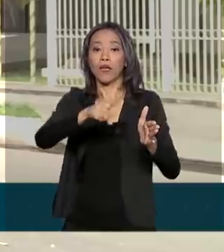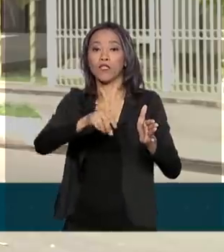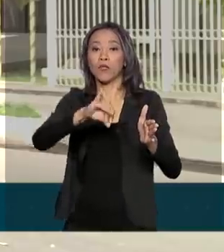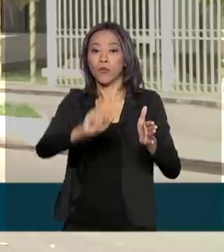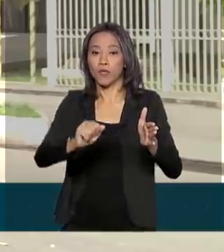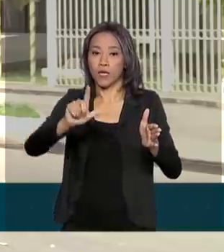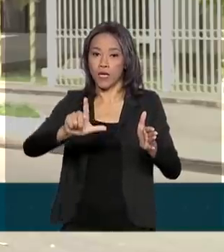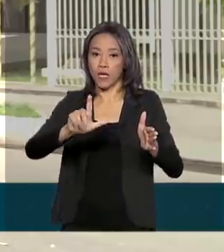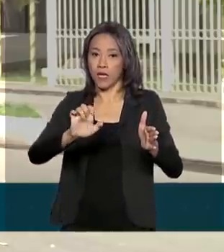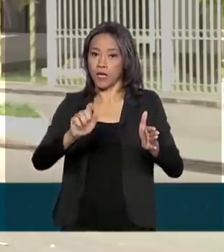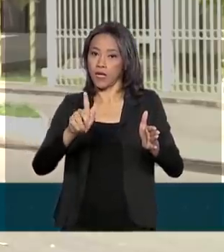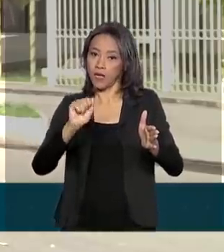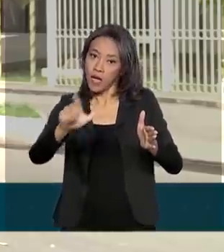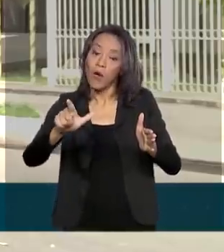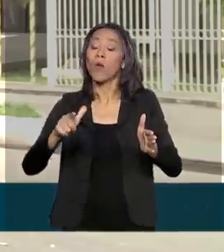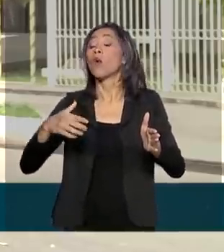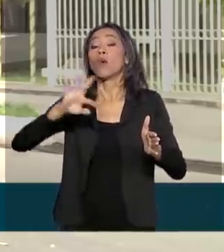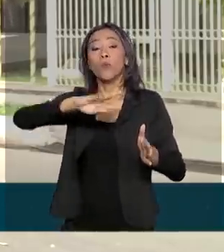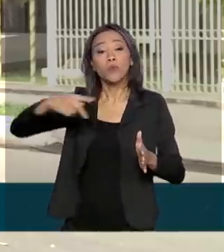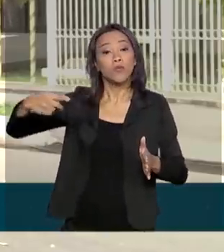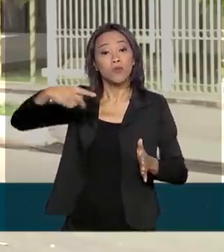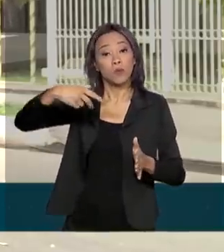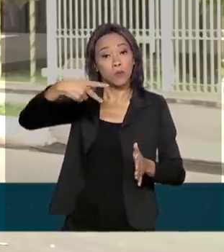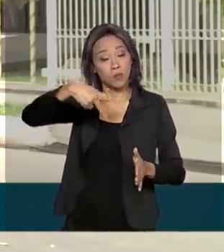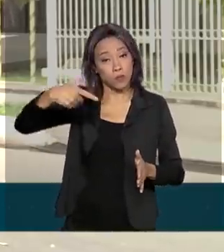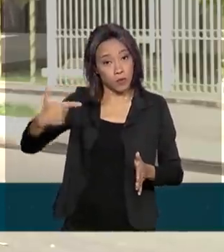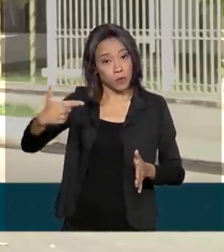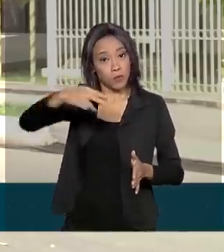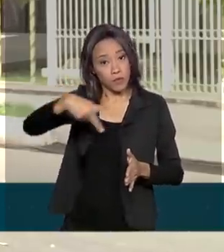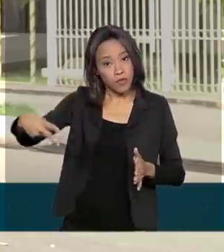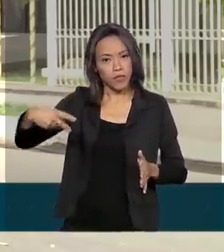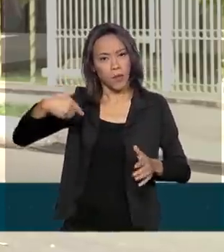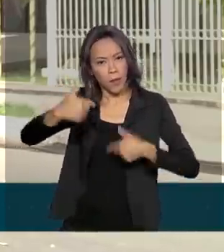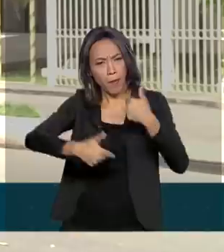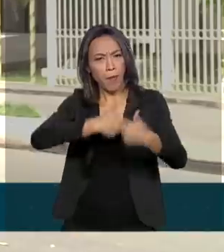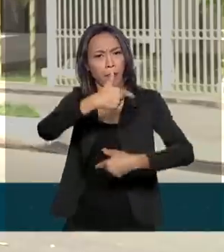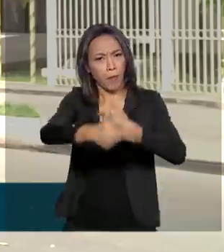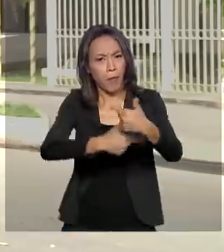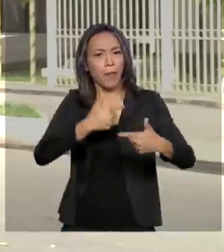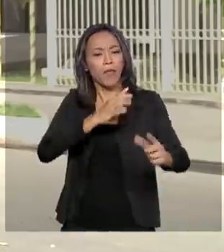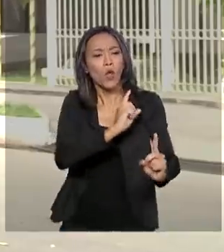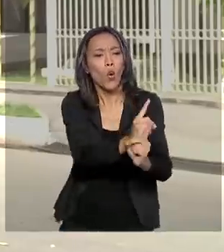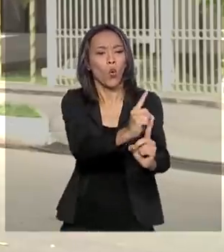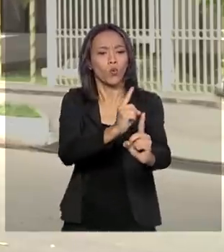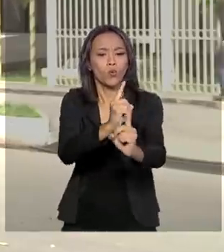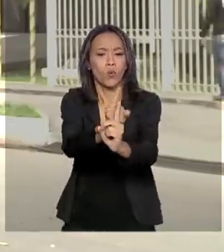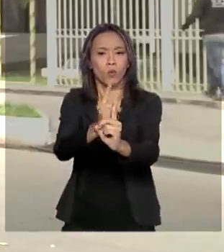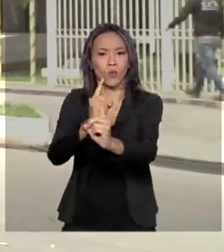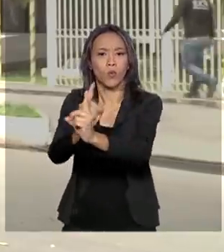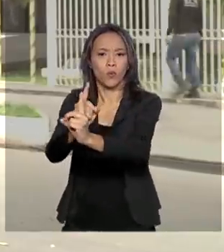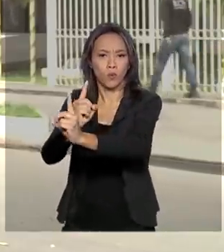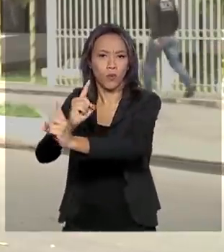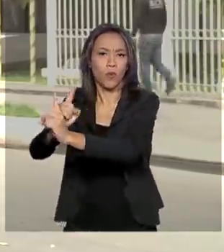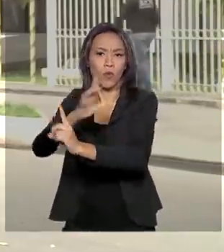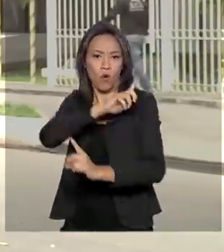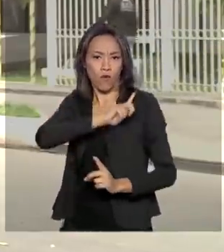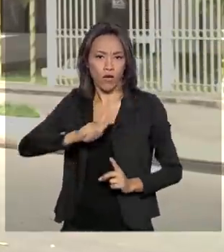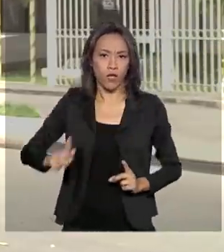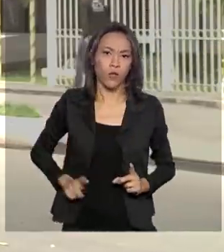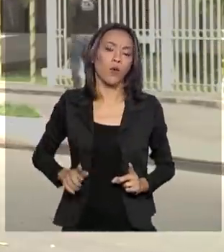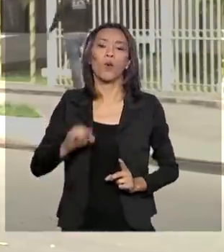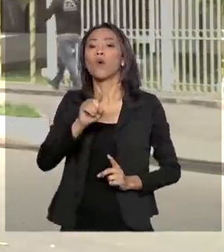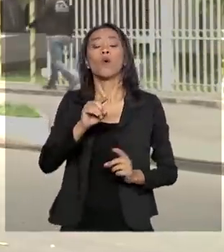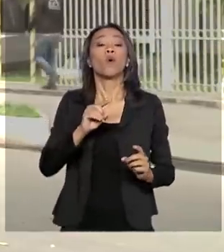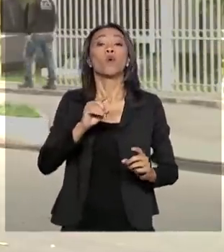realiza uma série de ações voltadas à região. Ele participa de encontros com governadores e lideranças das regiões